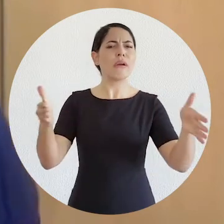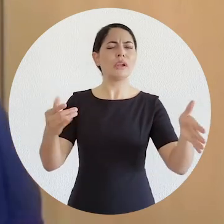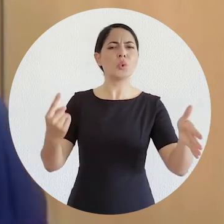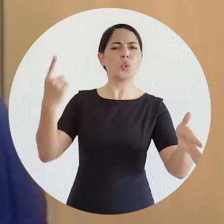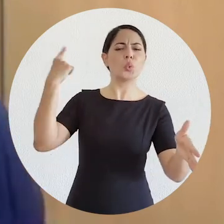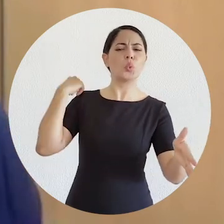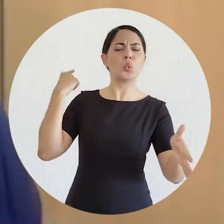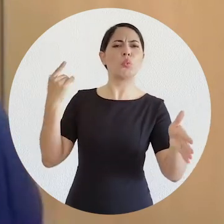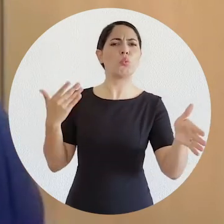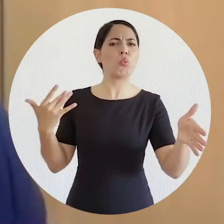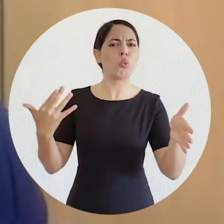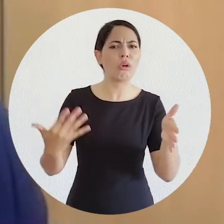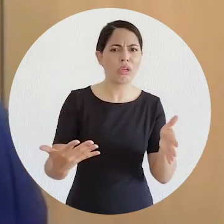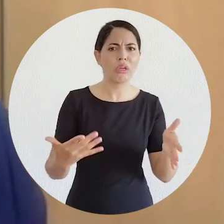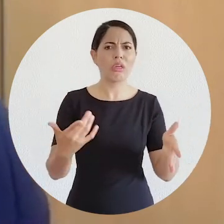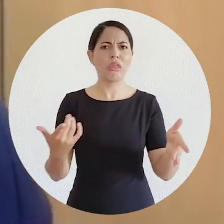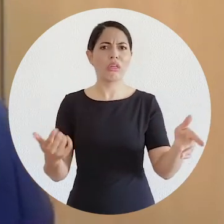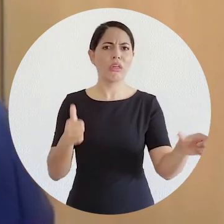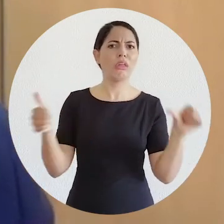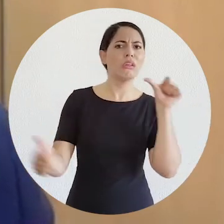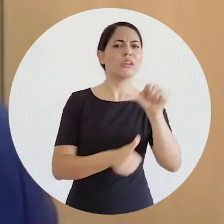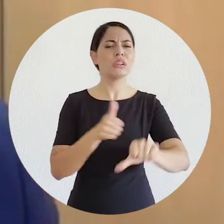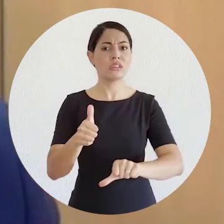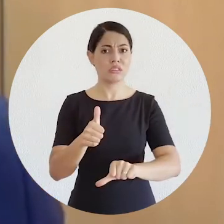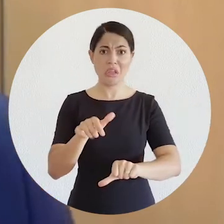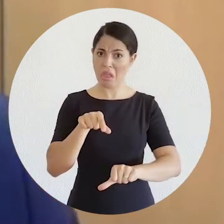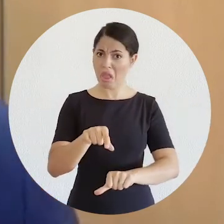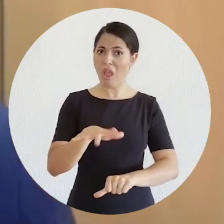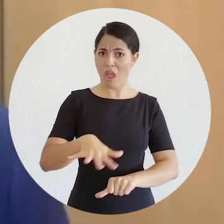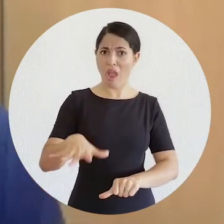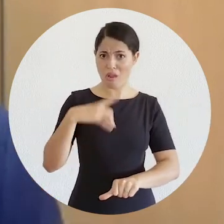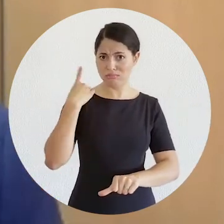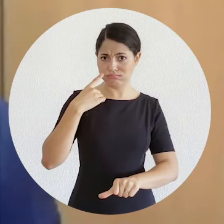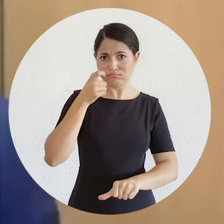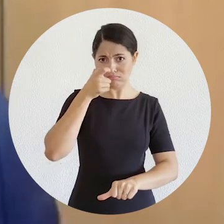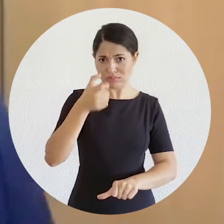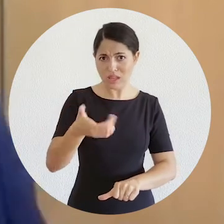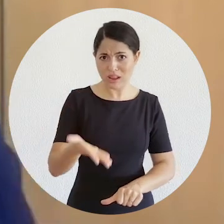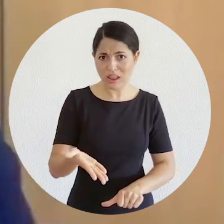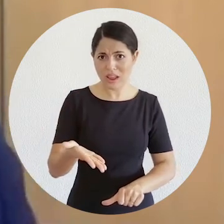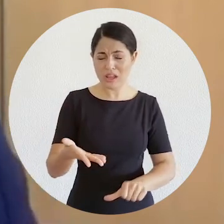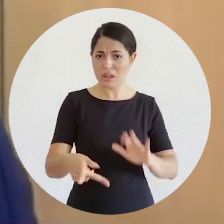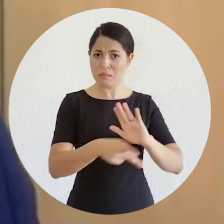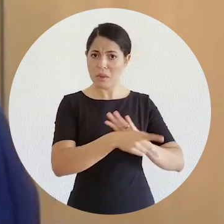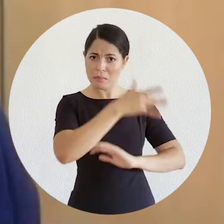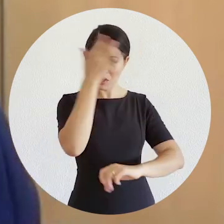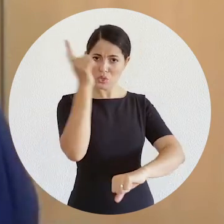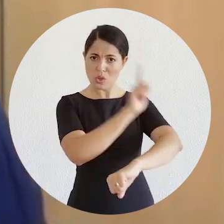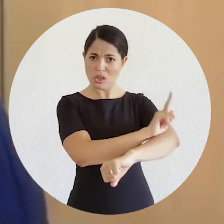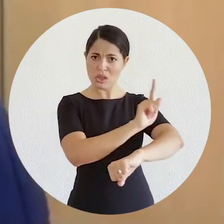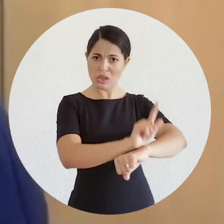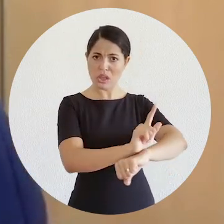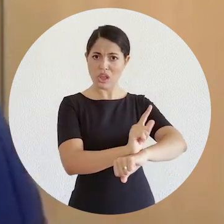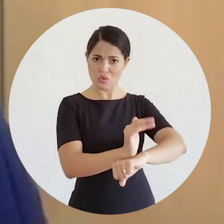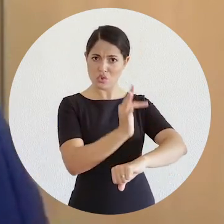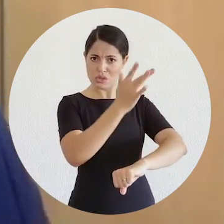acha que esse período de transição é interessante tanto para a advocacia quanto para os graduandos,